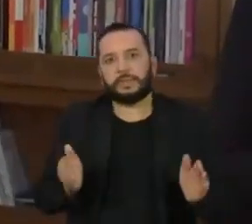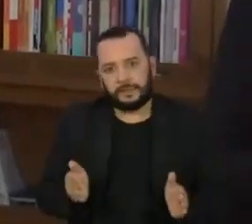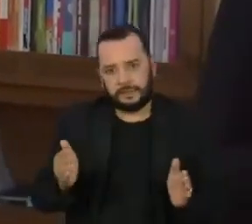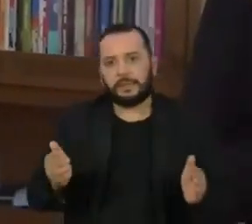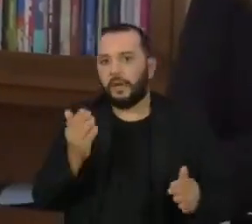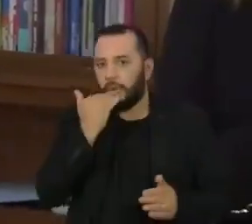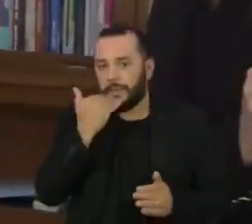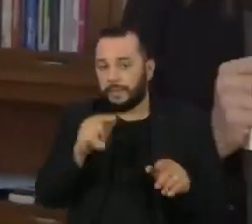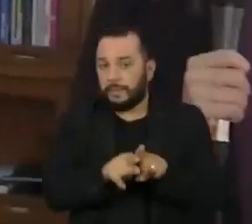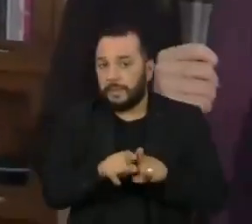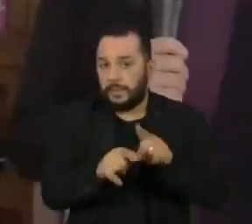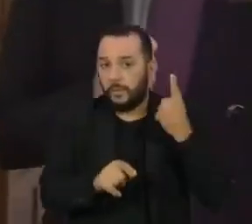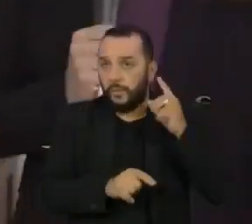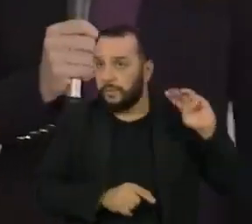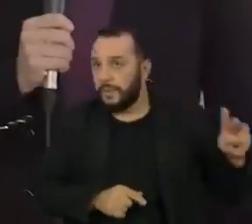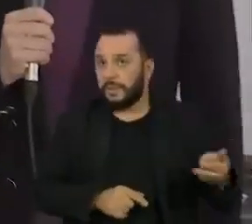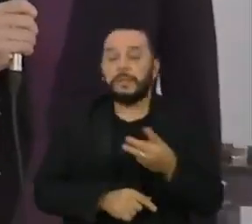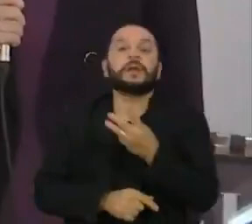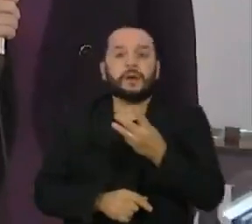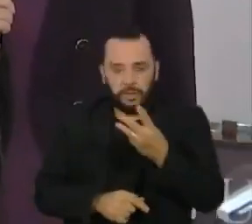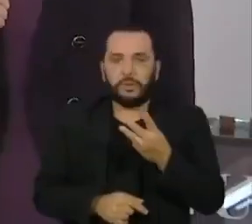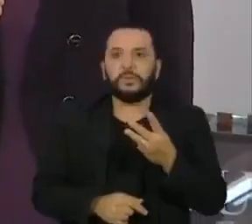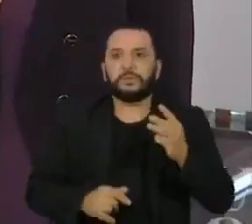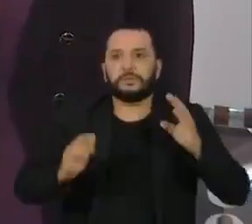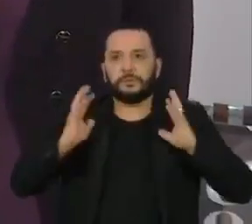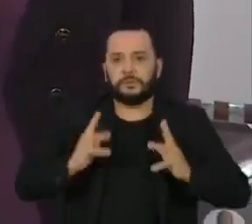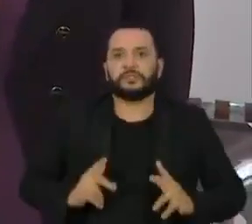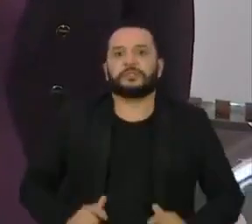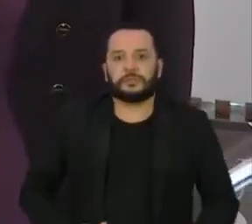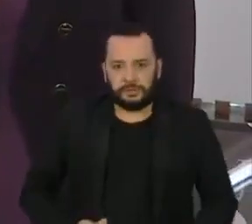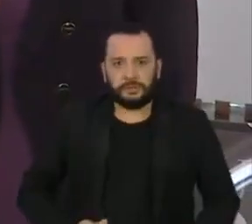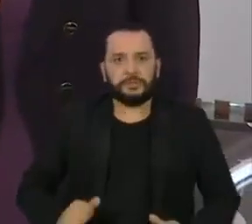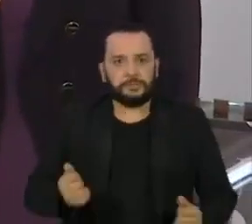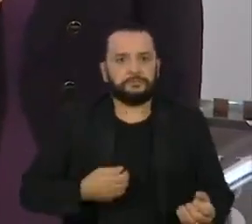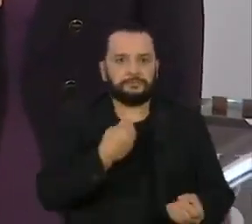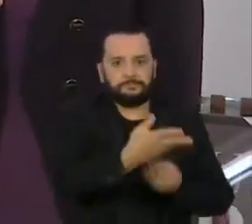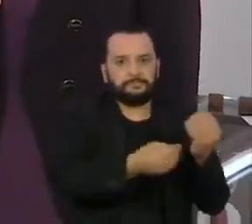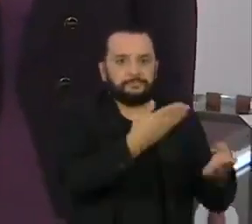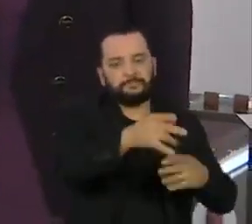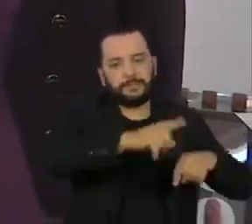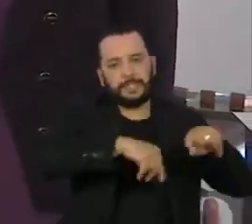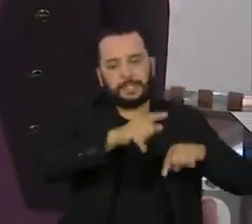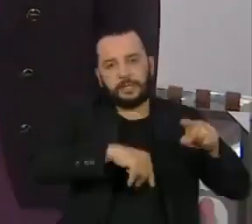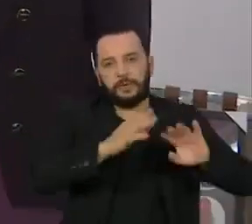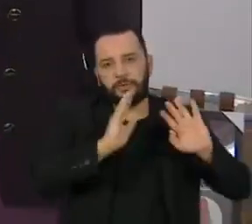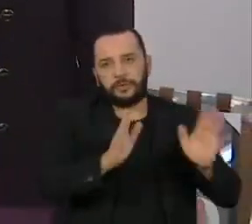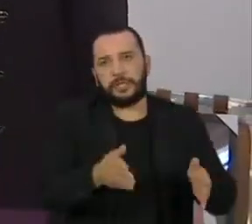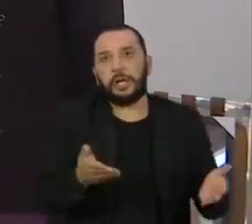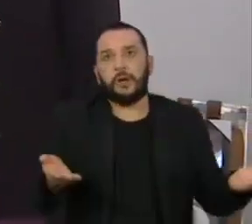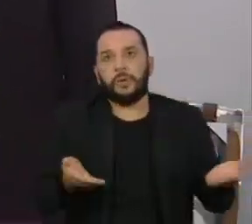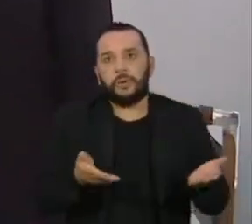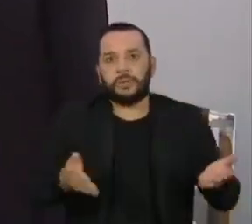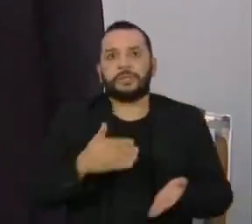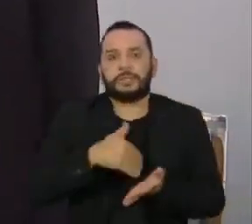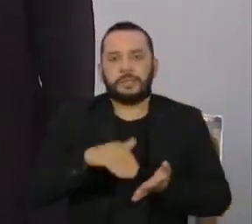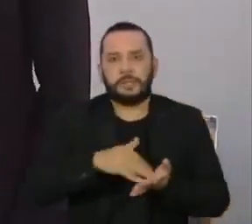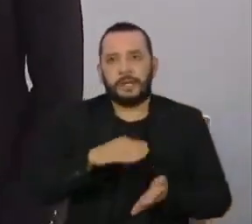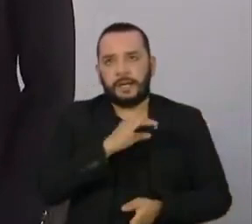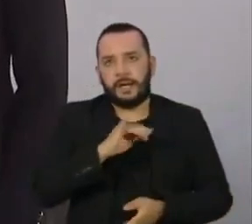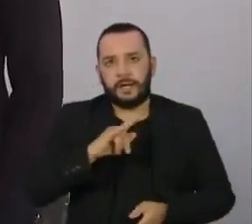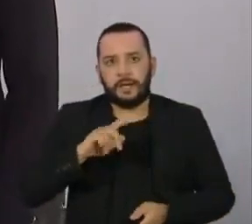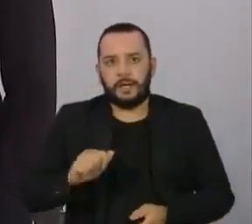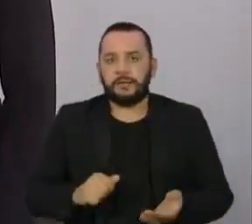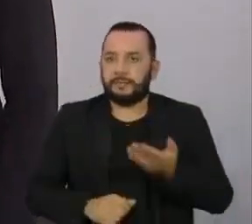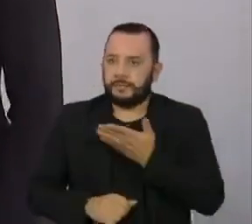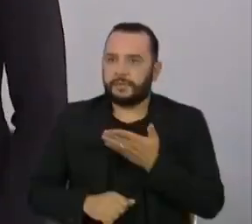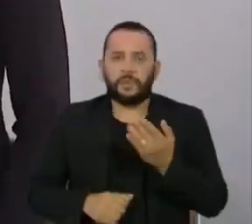aqui ao meu lado é a Secretária Municipal de Direitos Humanos e Cidadania, Cláudia Cardeto. Secretária, muito boa tarde para a senhora. Como